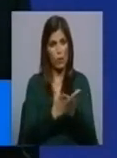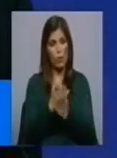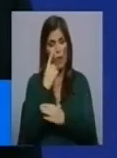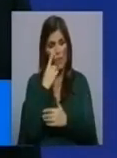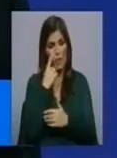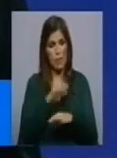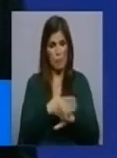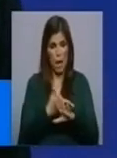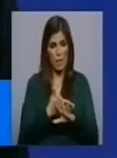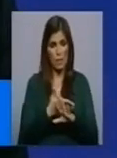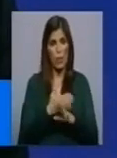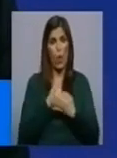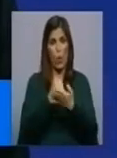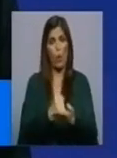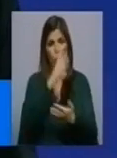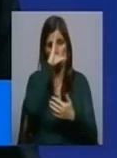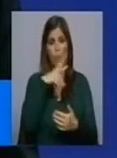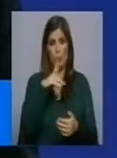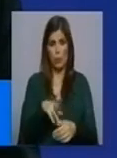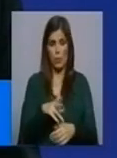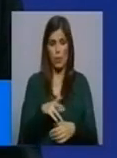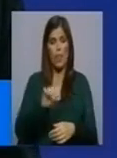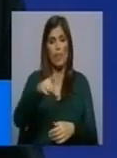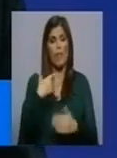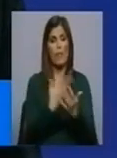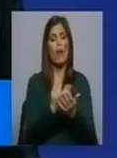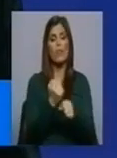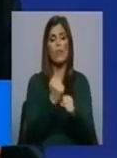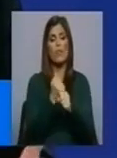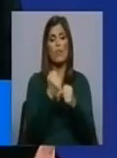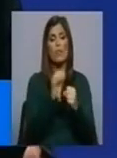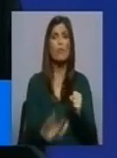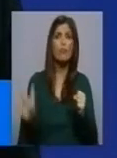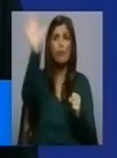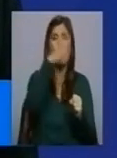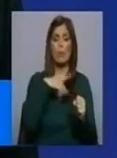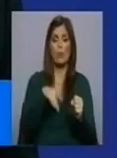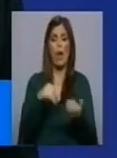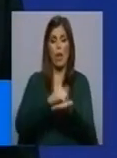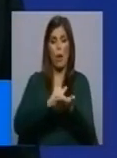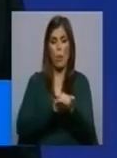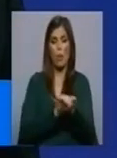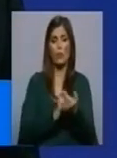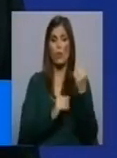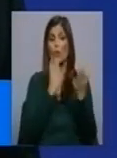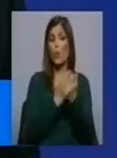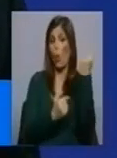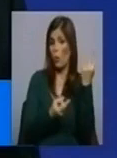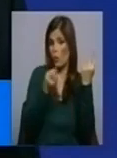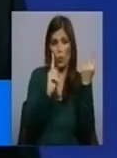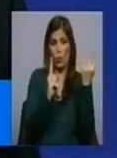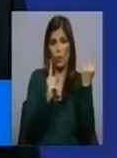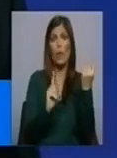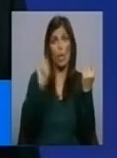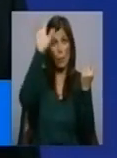cada vez mais com o apoio do Estado português, deve prestar um serviço a todo o país, e nós temos vários aeroportos, não temos apenas um, e para o Norte é